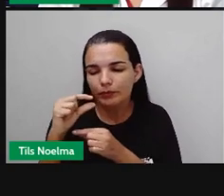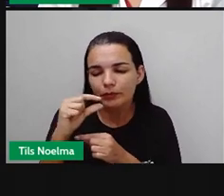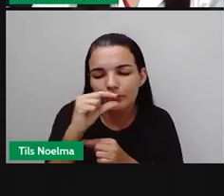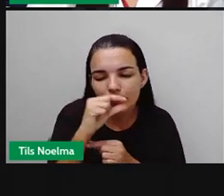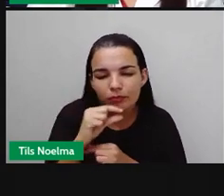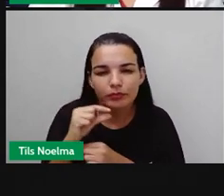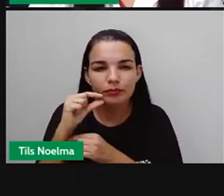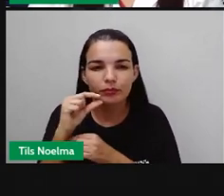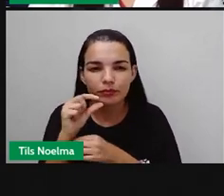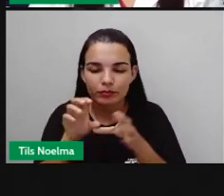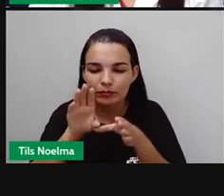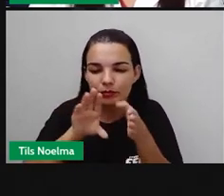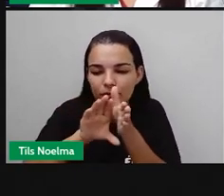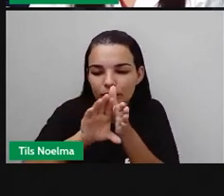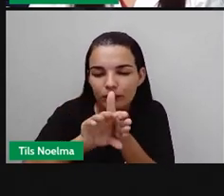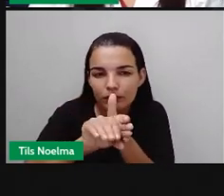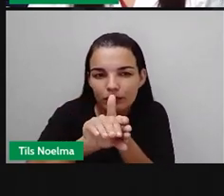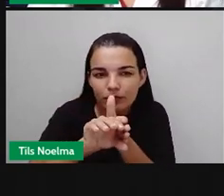Vamos à aula?